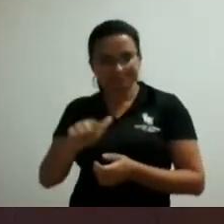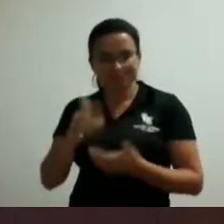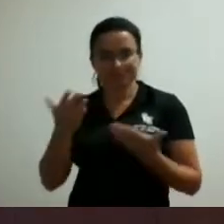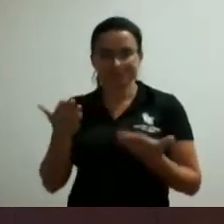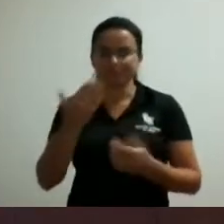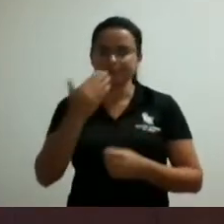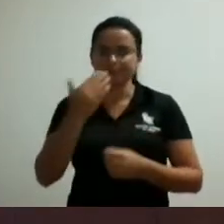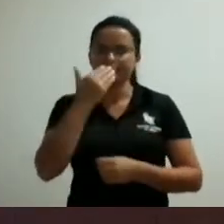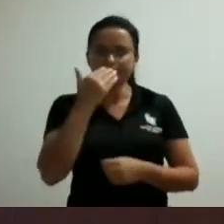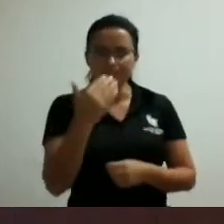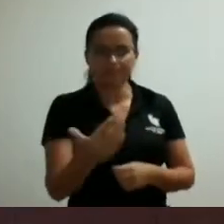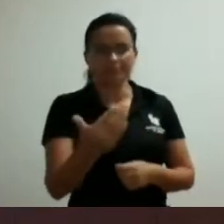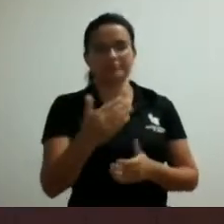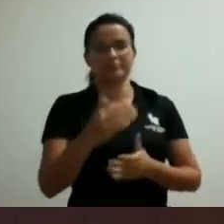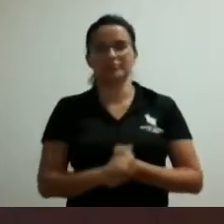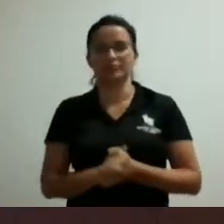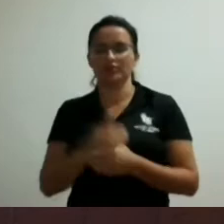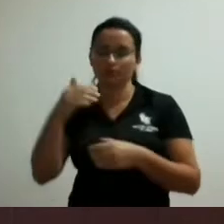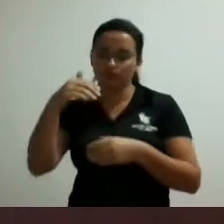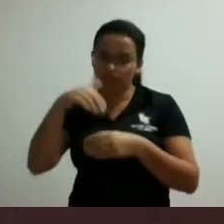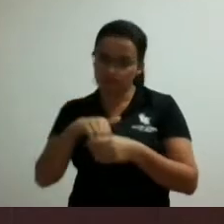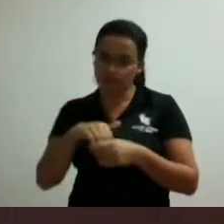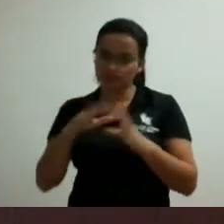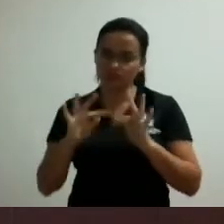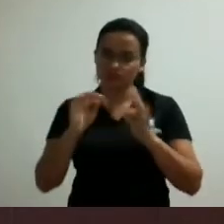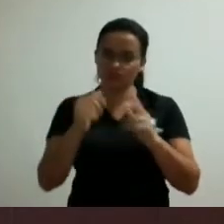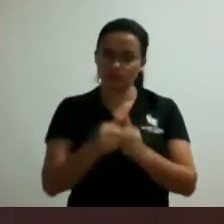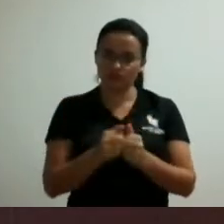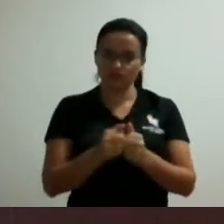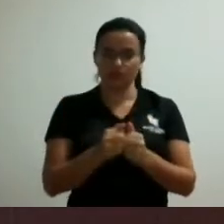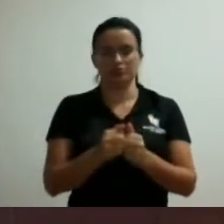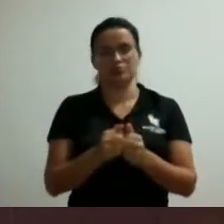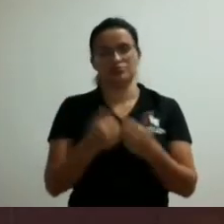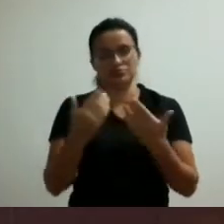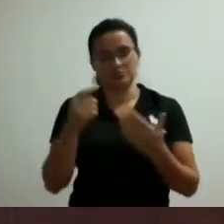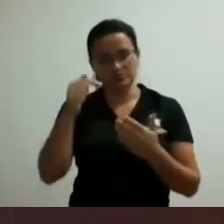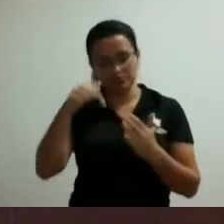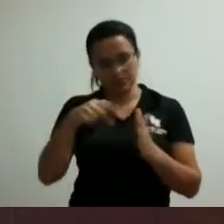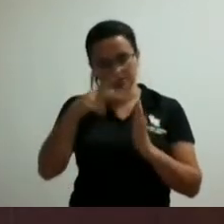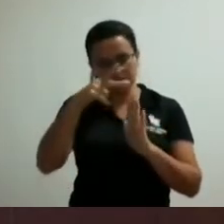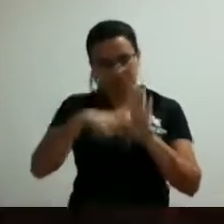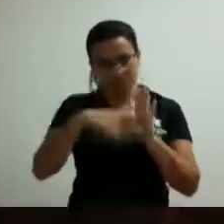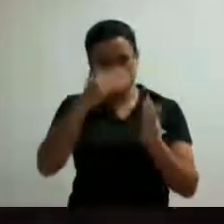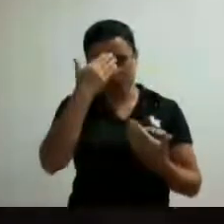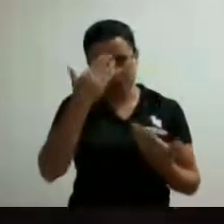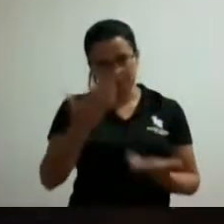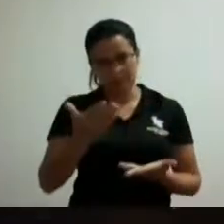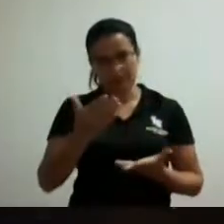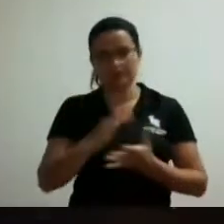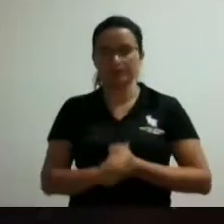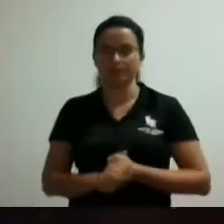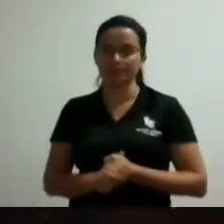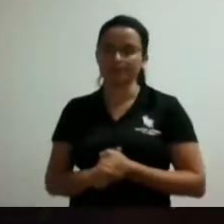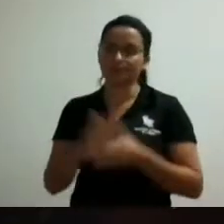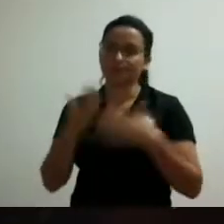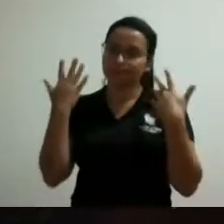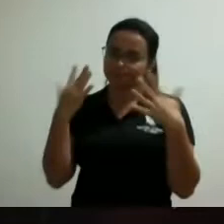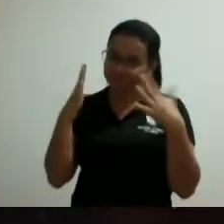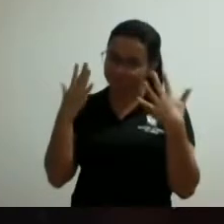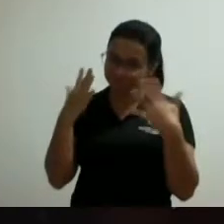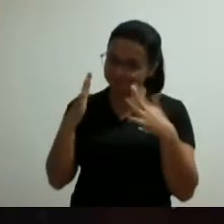pedido de votação de todos aqui a favor desse projeto muito obrigado parabéns a vossa excelência